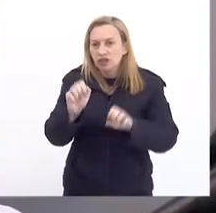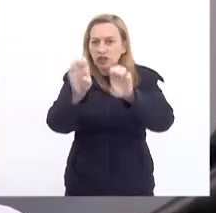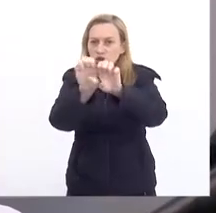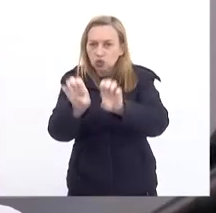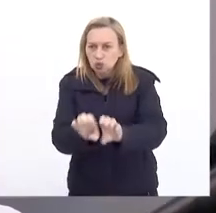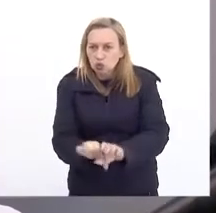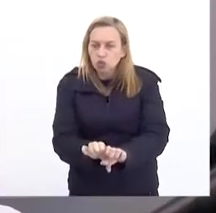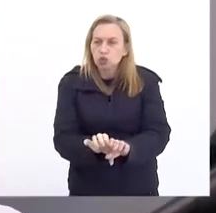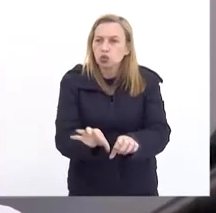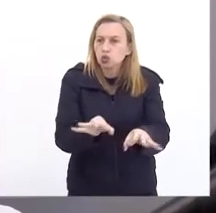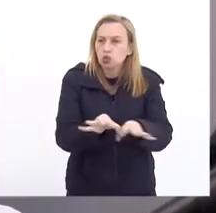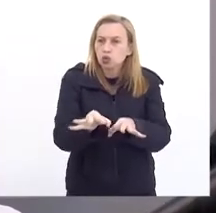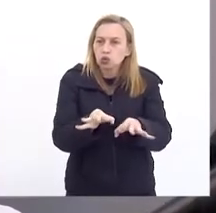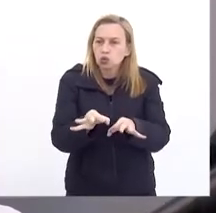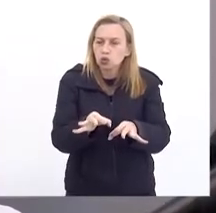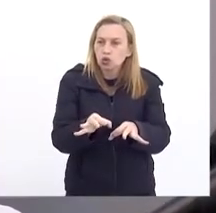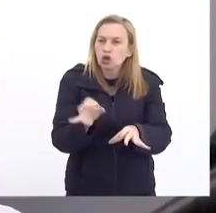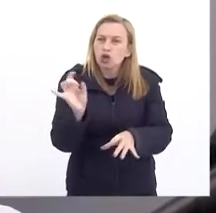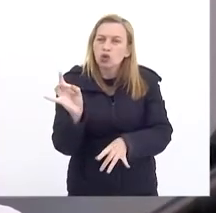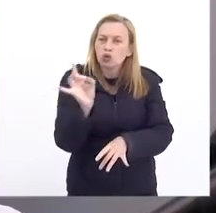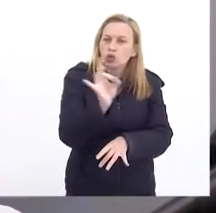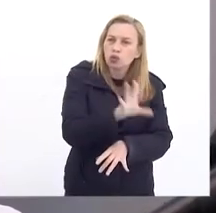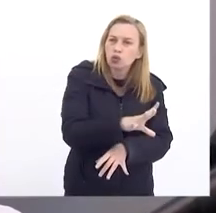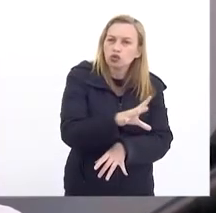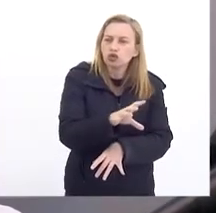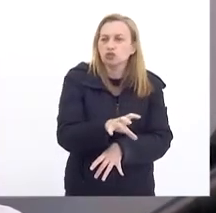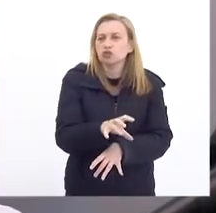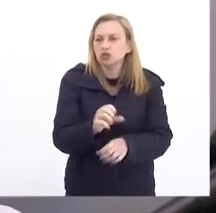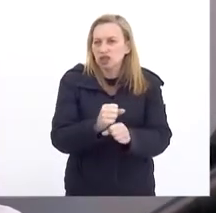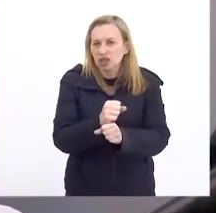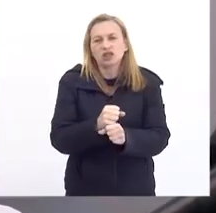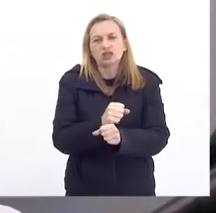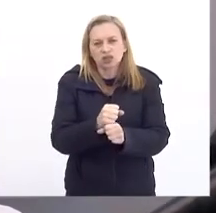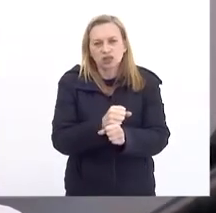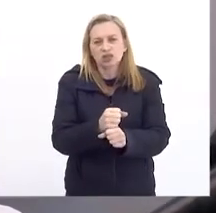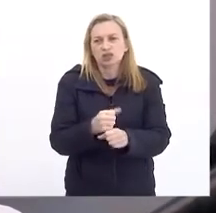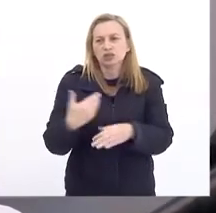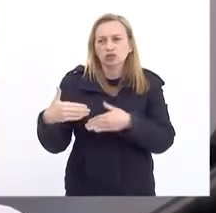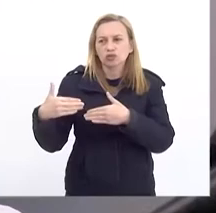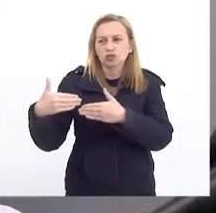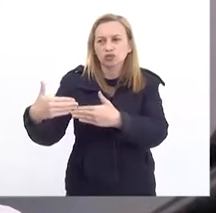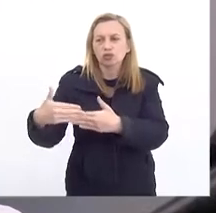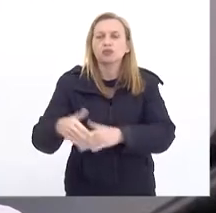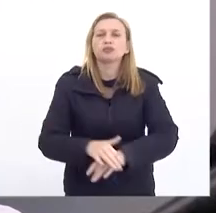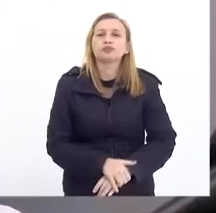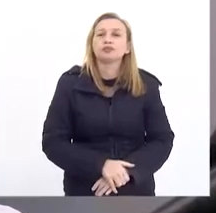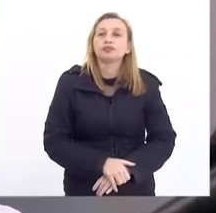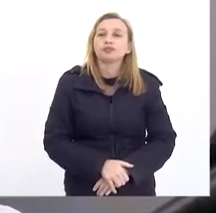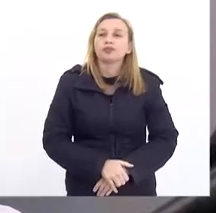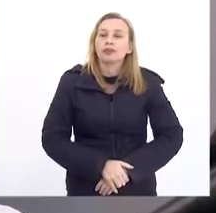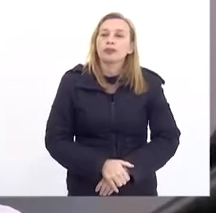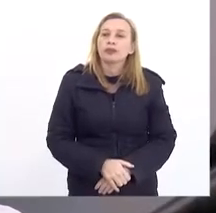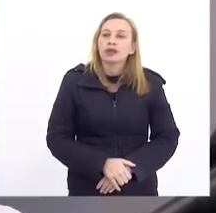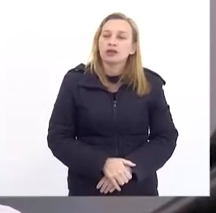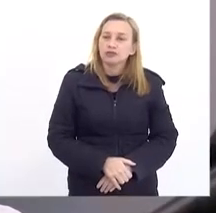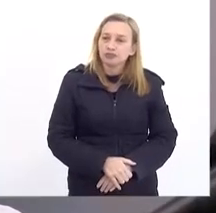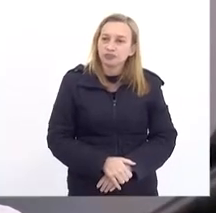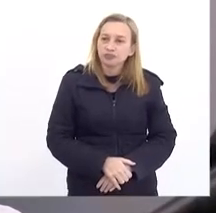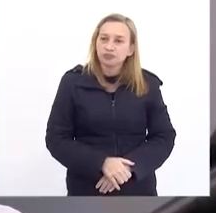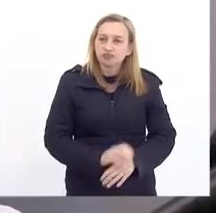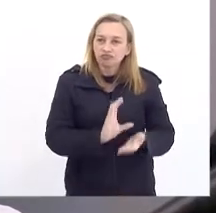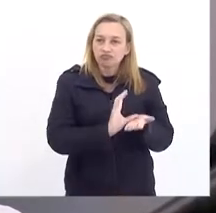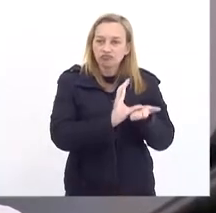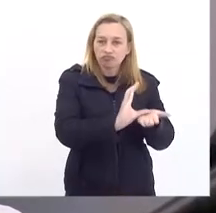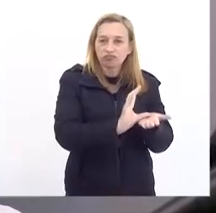serem aplicados os próximos, que nossas próximas gerações verão. E disso, ainda nenhum recurso da